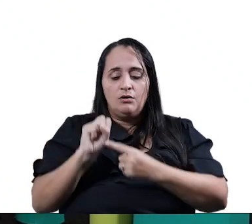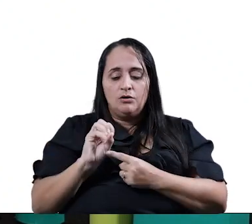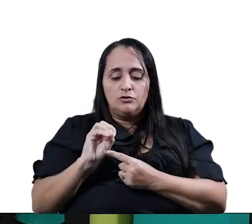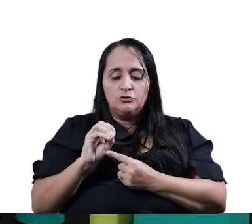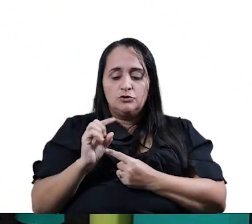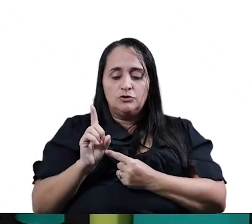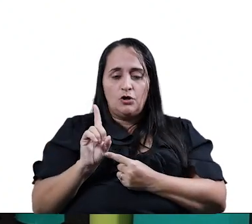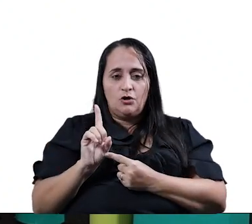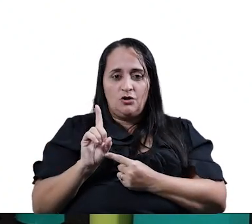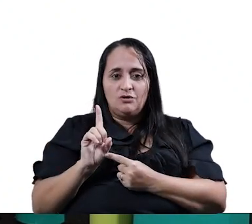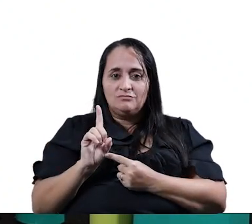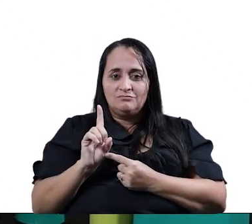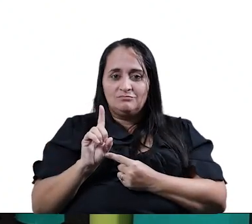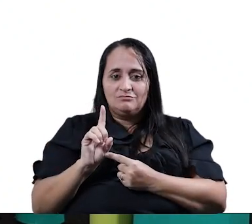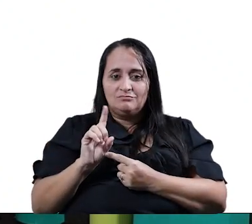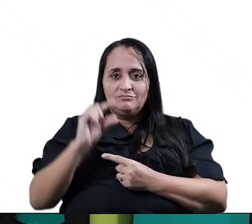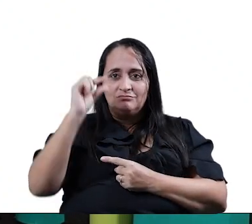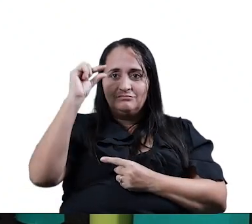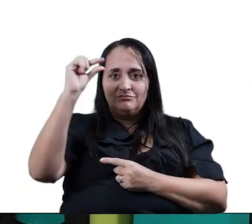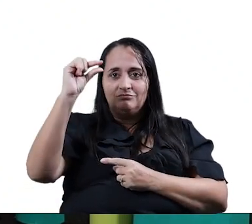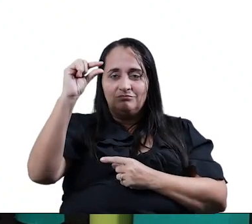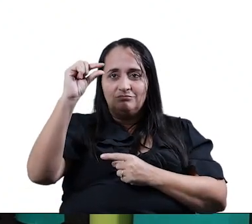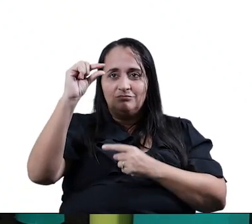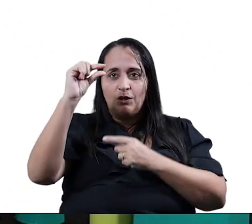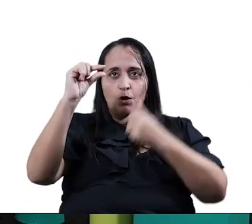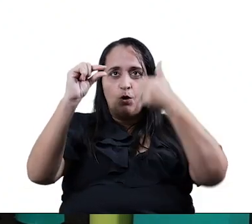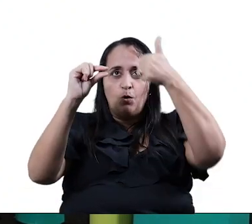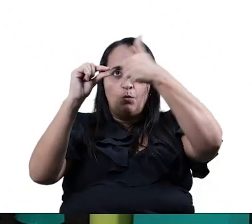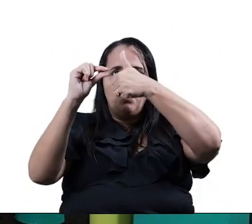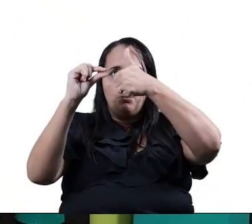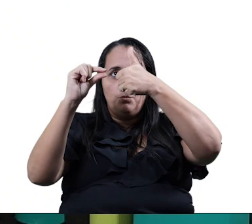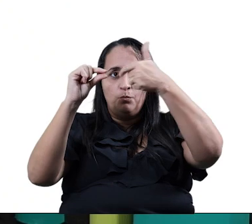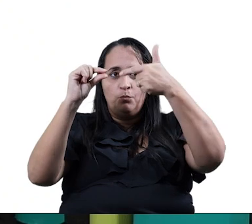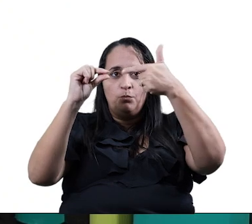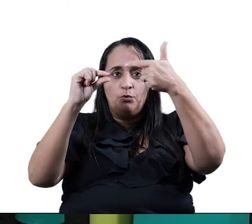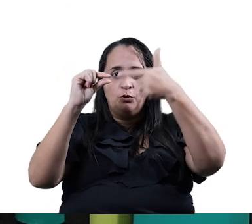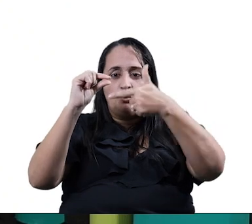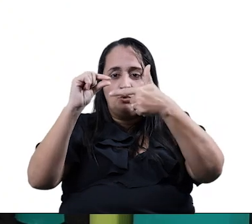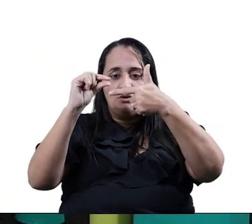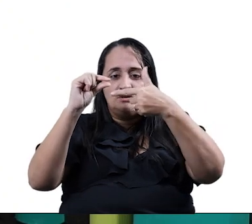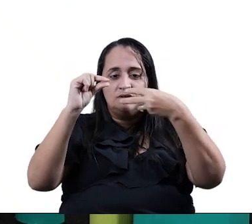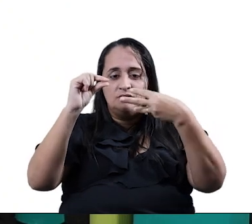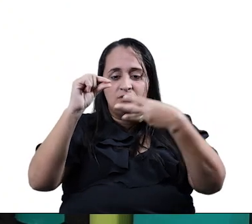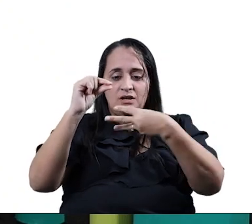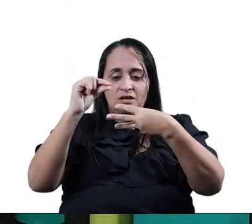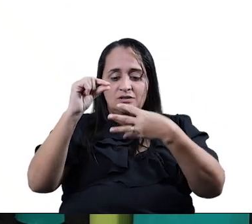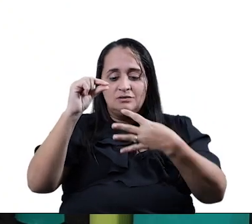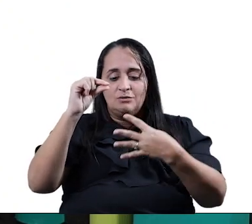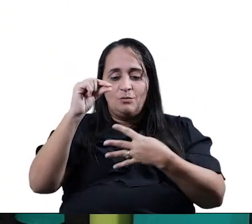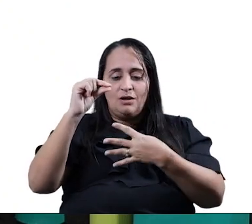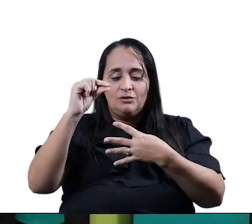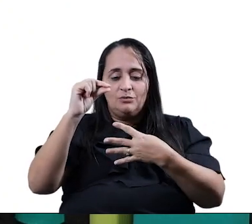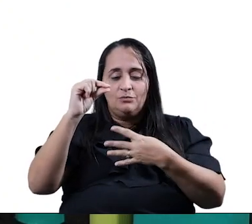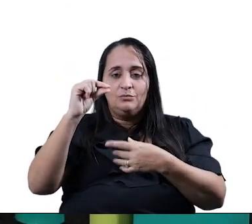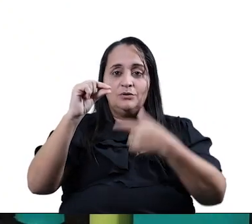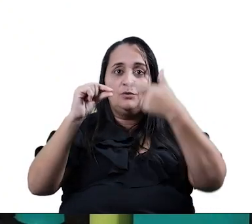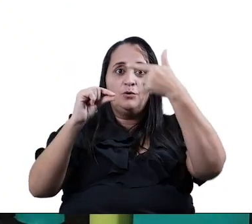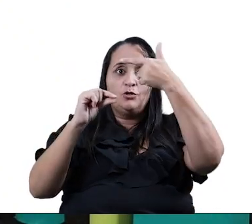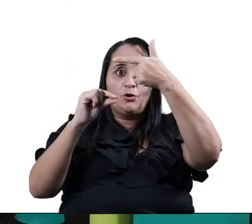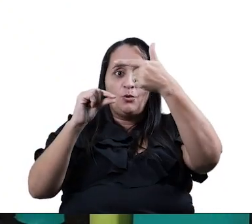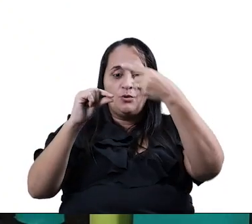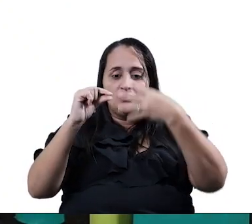E O quarto Um, dois, três, quatro O segundo E o quarto Tem rimas